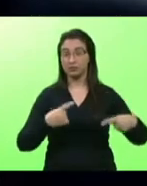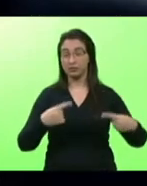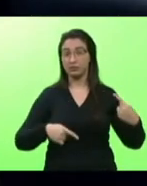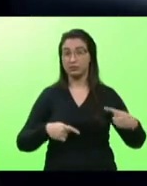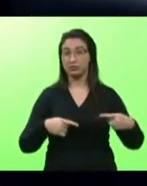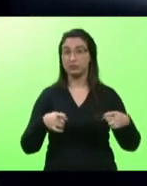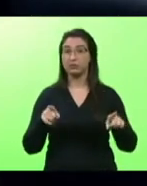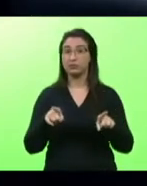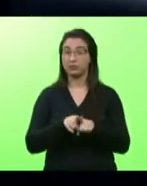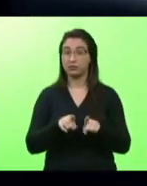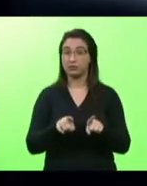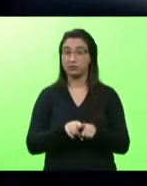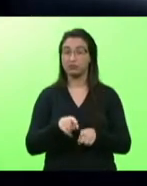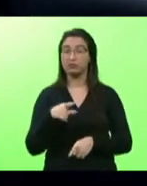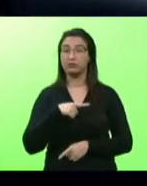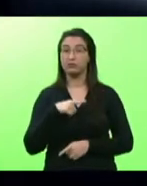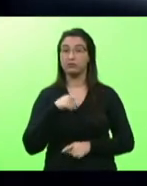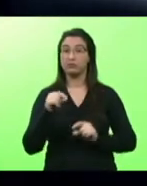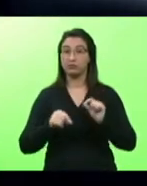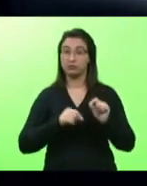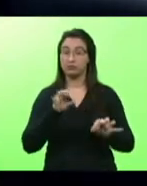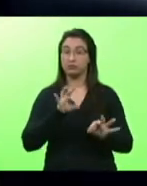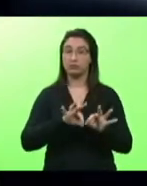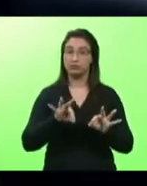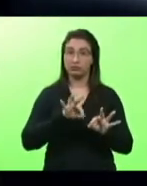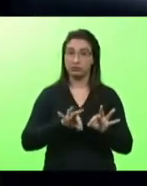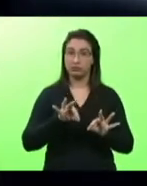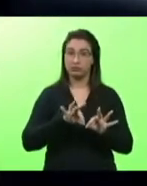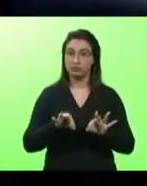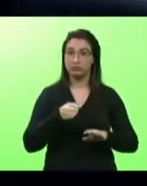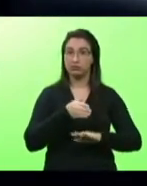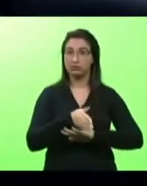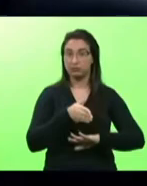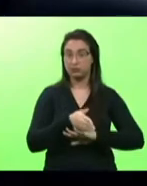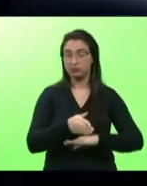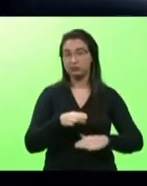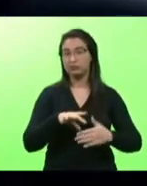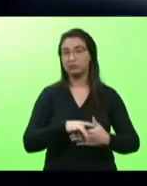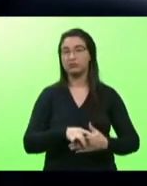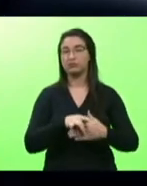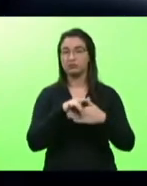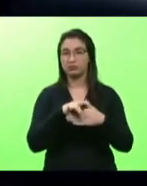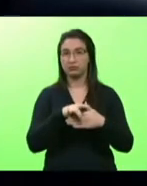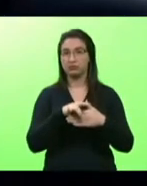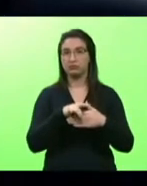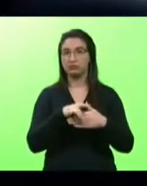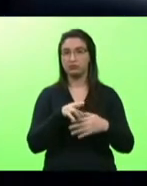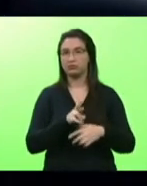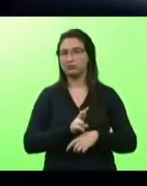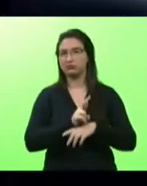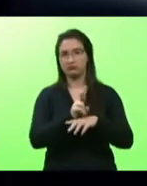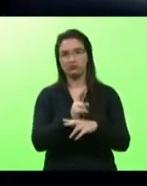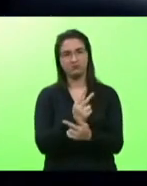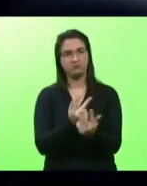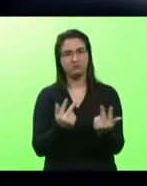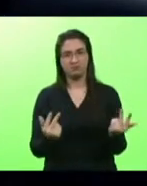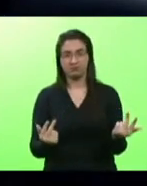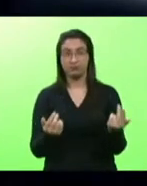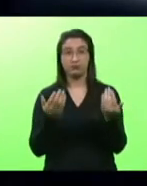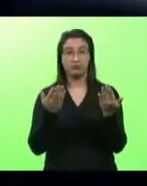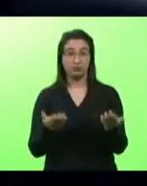participação importante de entidades como eu disse e representantes e também nos trouxeram a